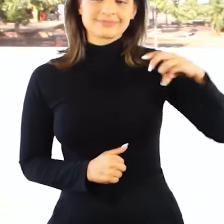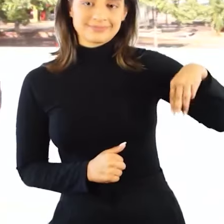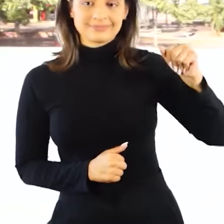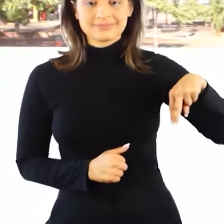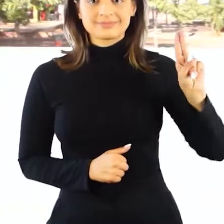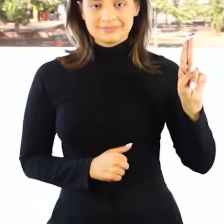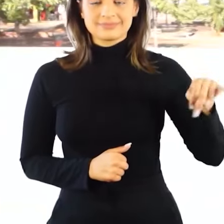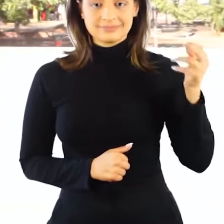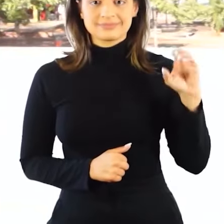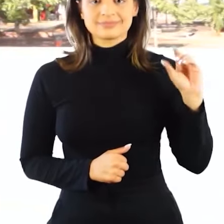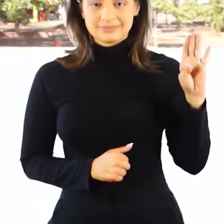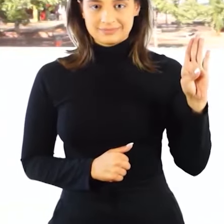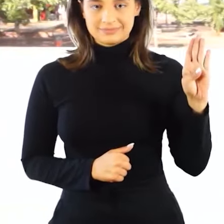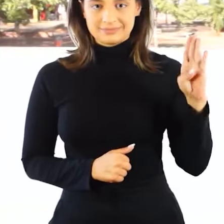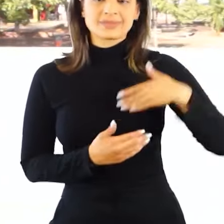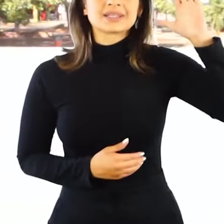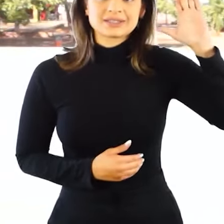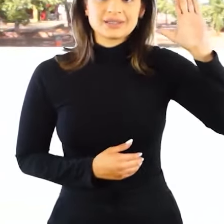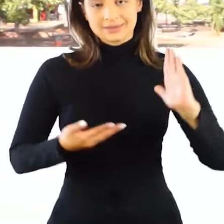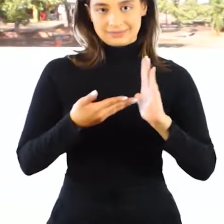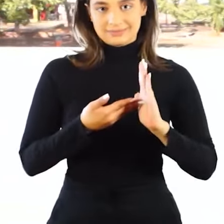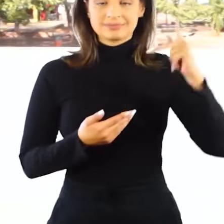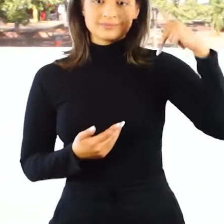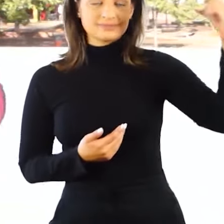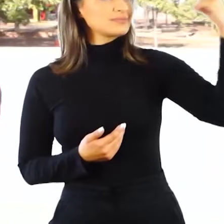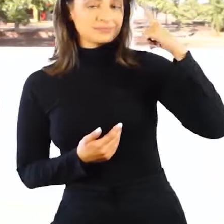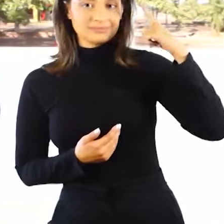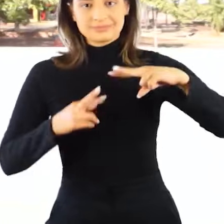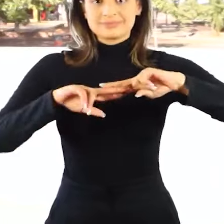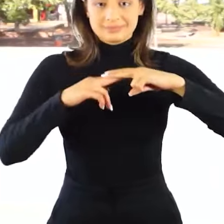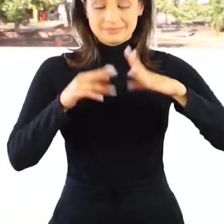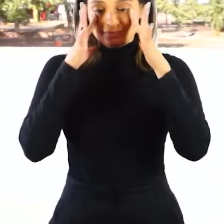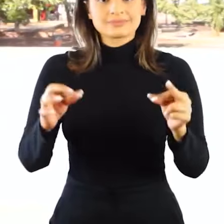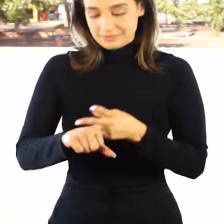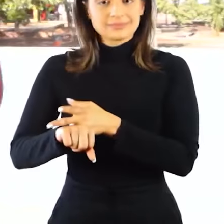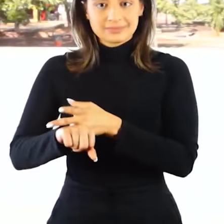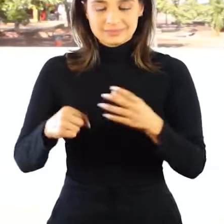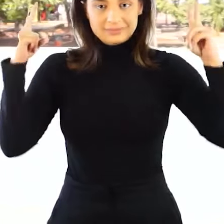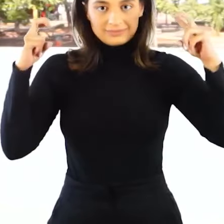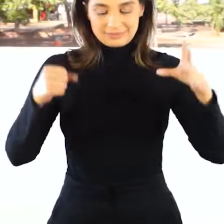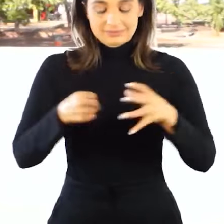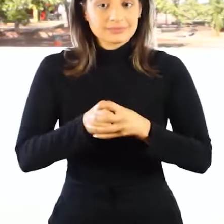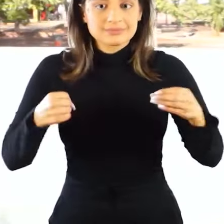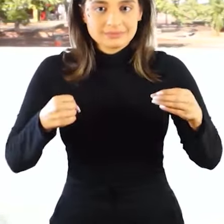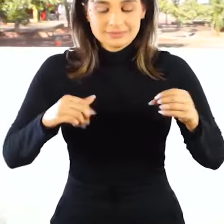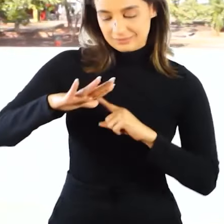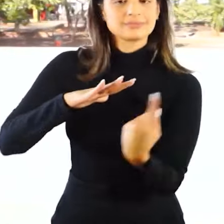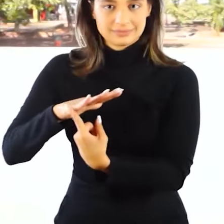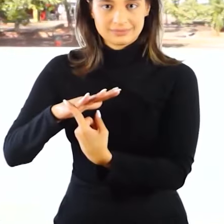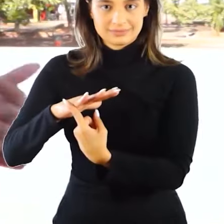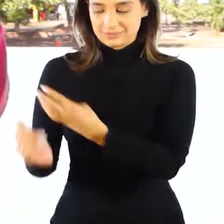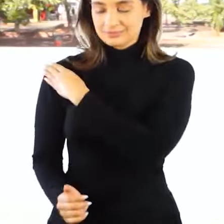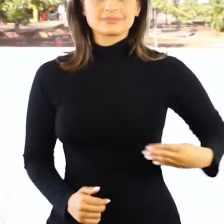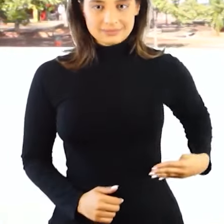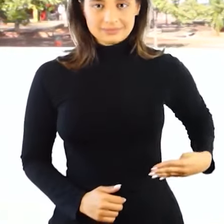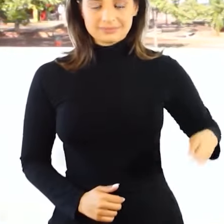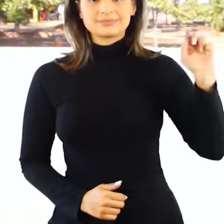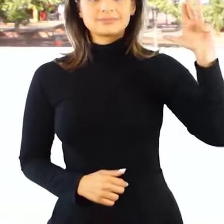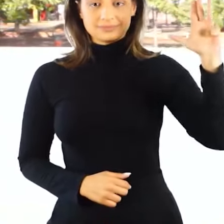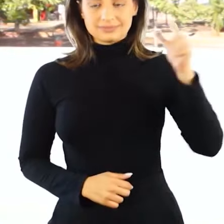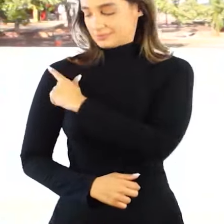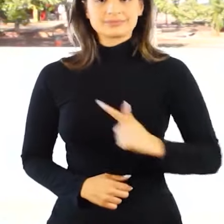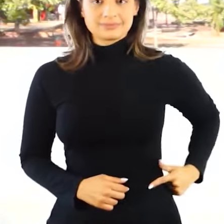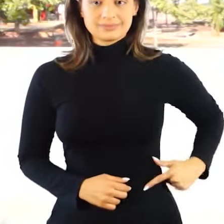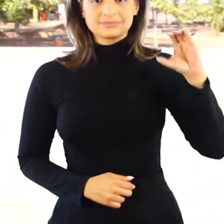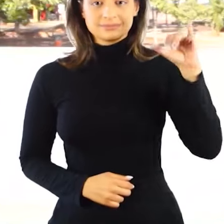Eu sou Manu Jacobi, candidata para o Senado em Goiás, pelo PSOL e pela rede. Veja meu vídeo sobre cotas raciais das minhas redes